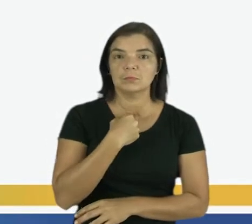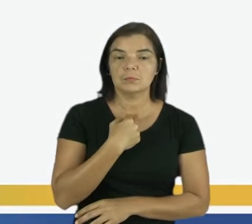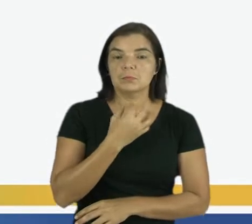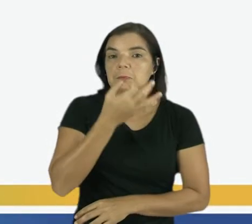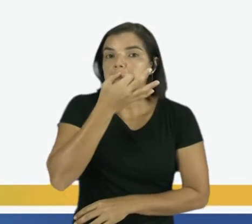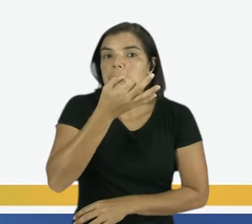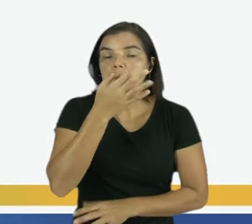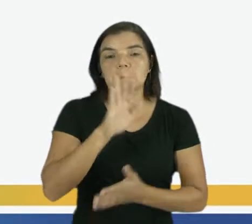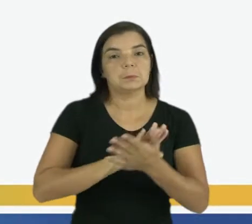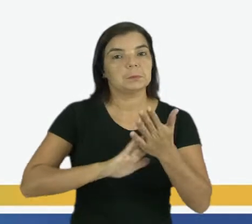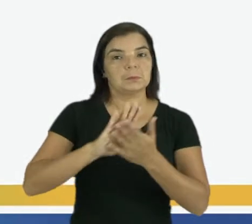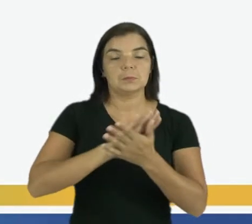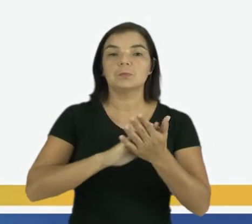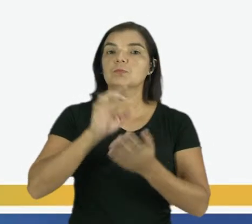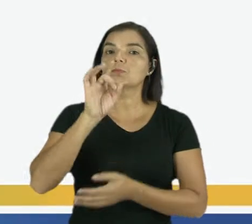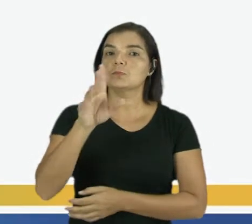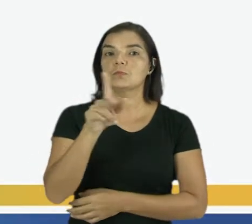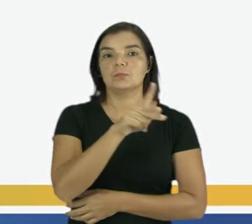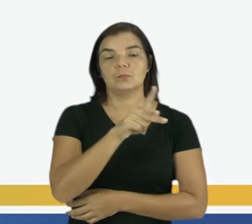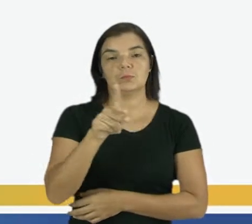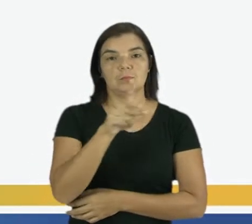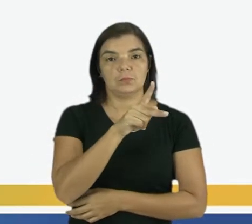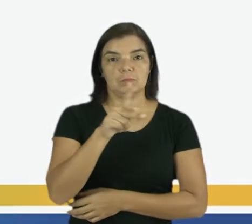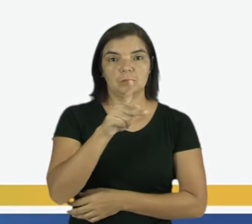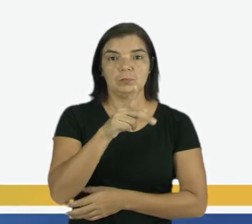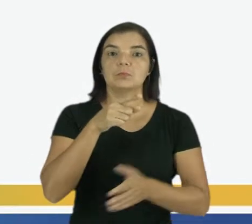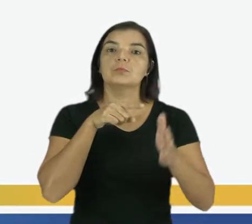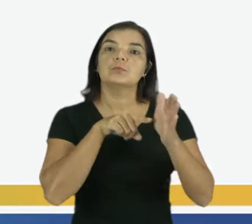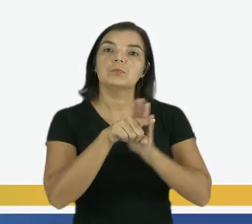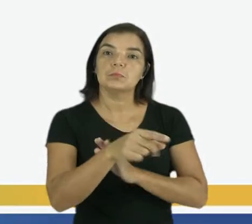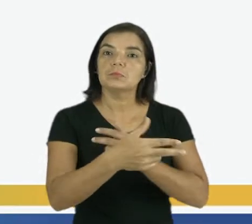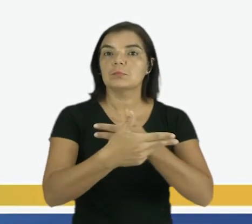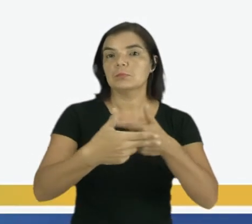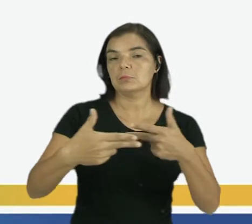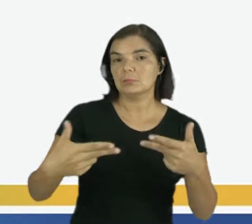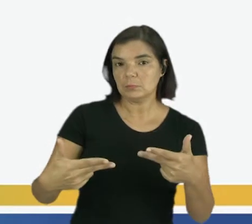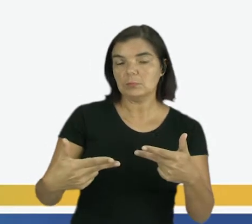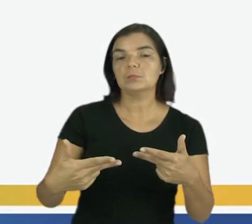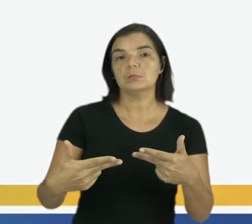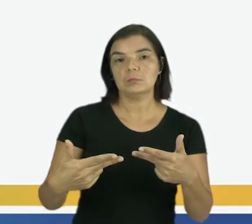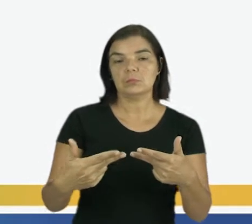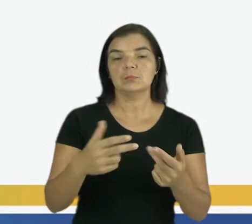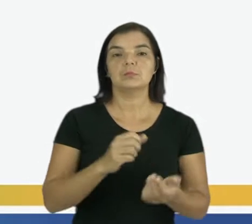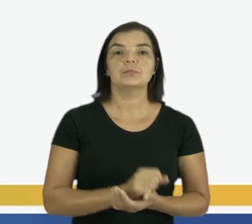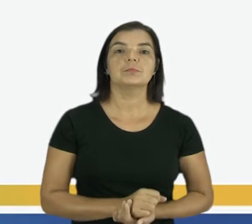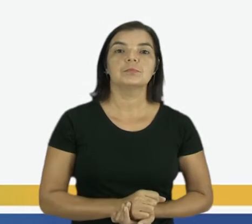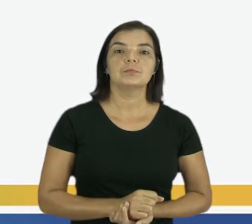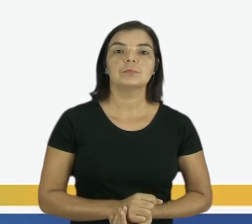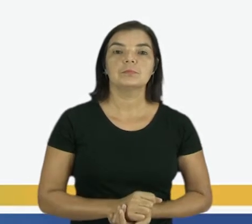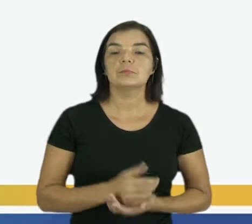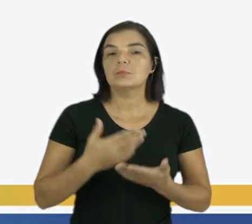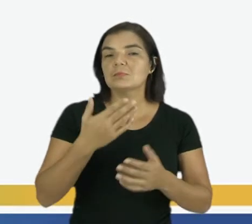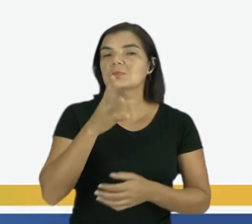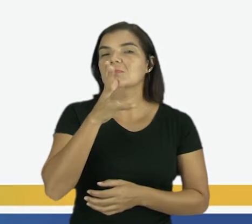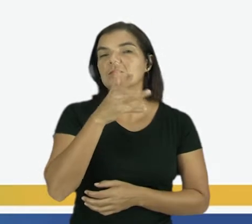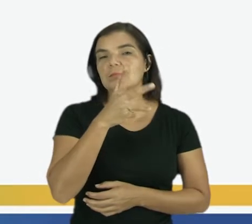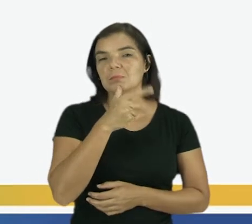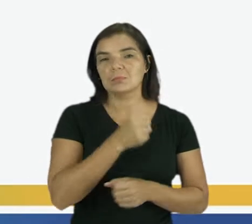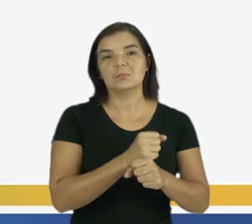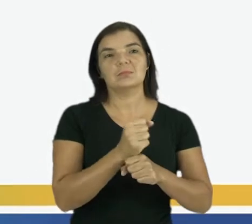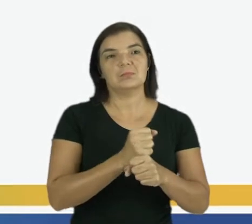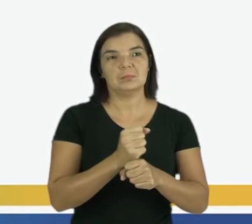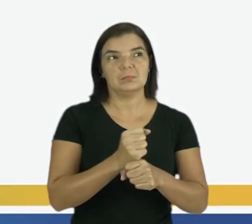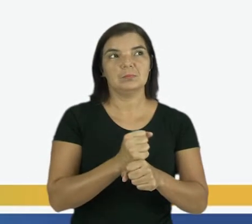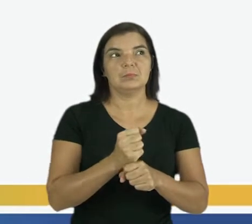expressar, só quando o professor, só quando lhe fosse perguntado alguma coisa. E demorou muito